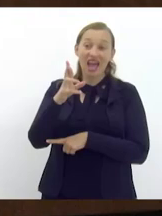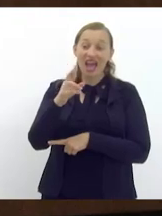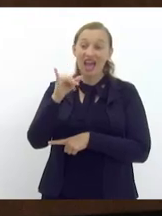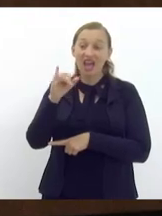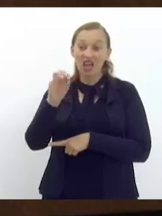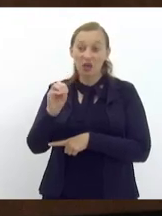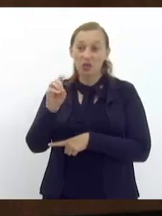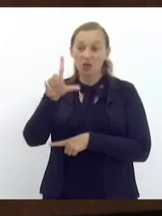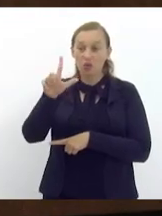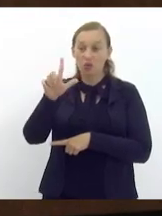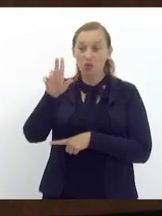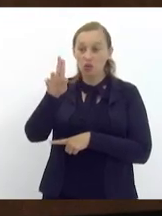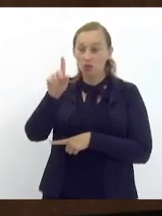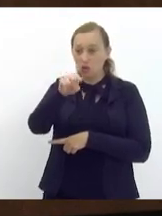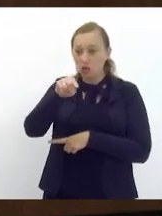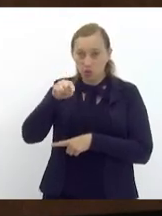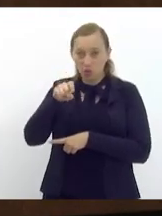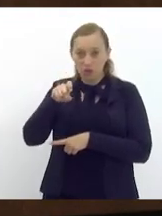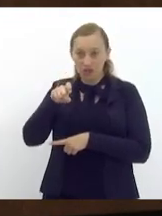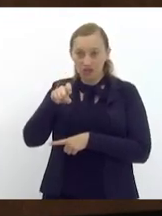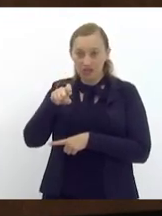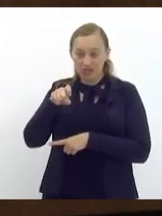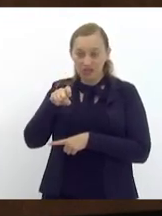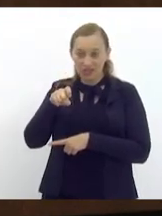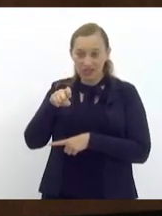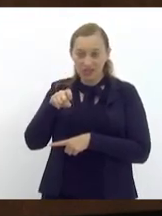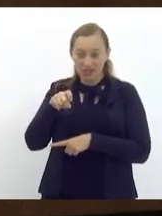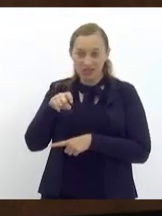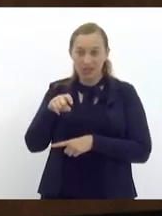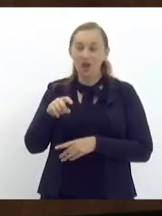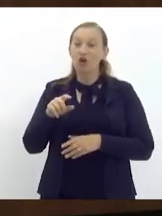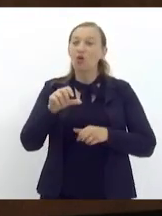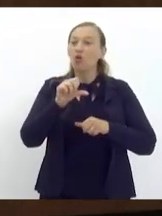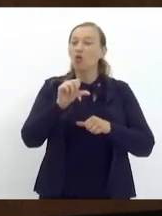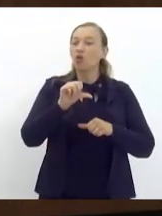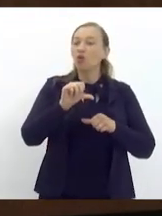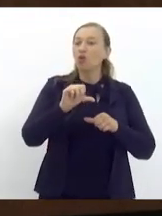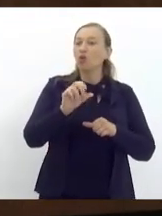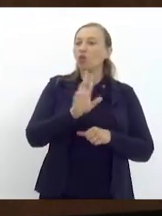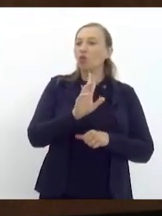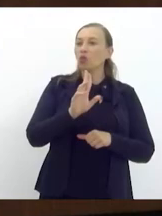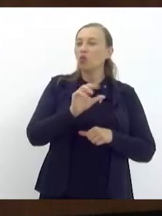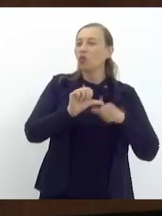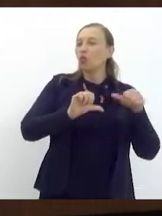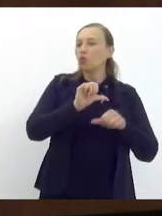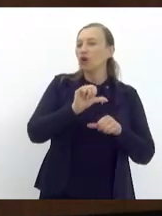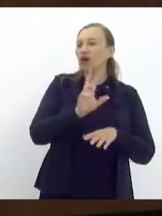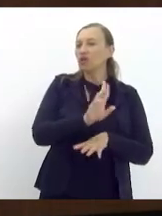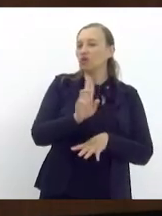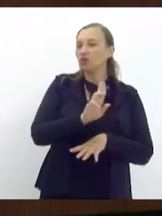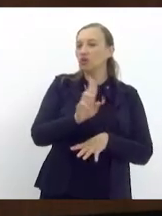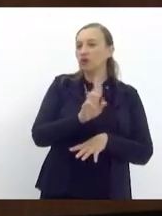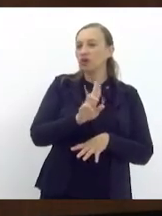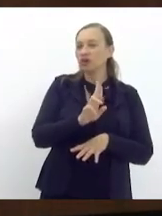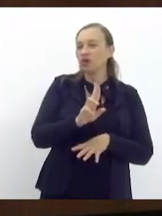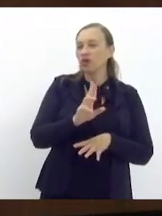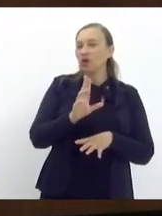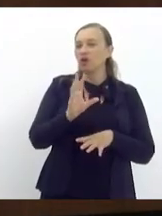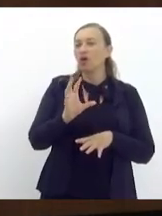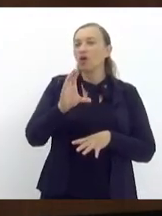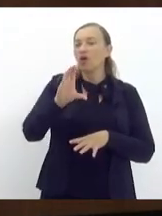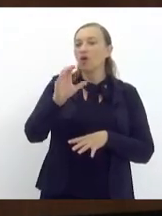ainda chamava-se Companhia Municipal de Iluminação Pública,